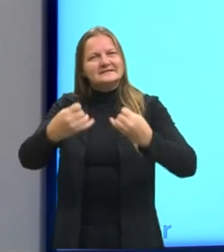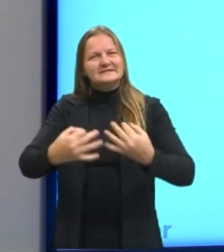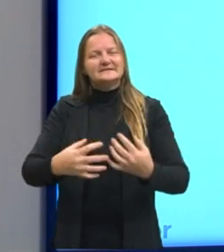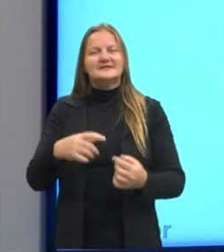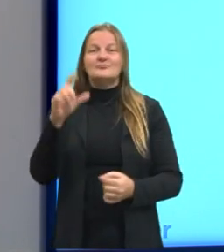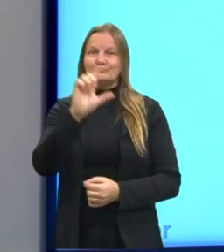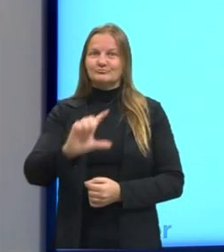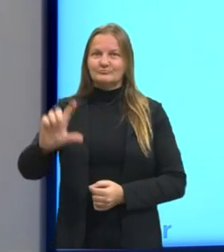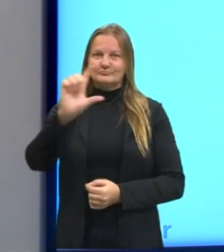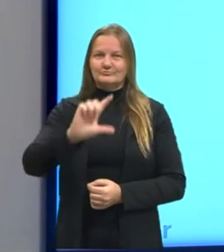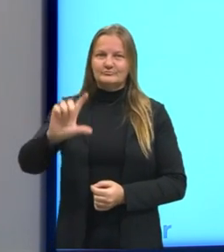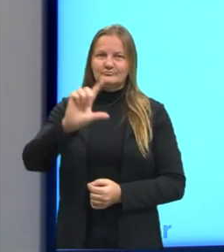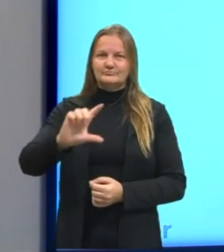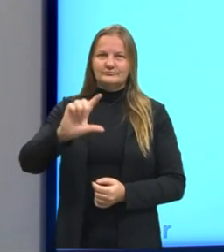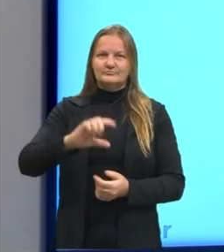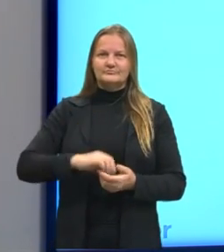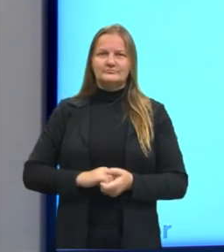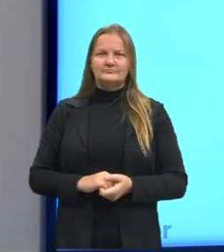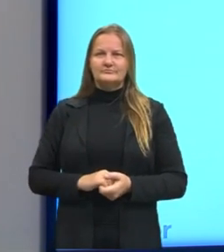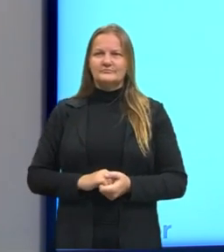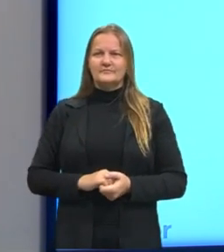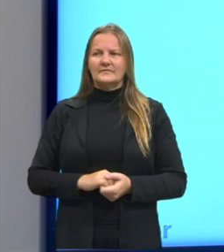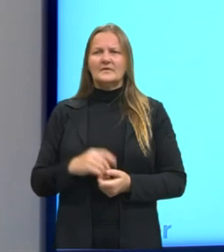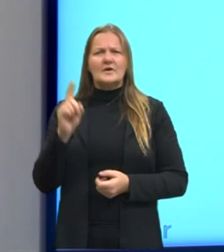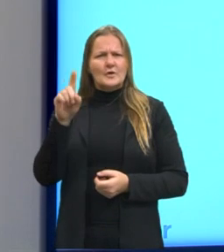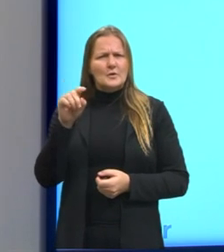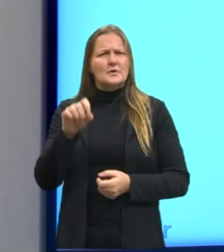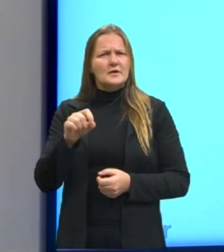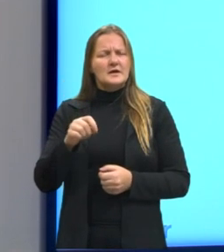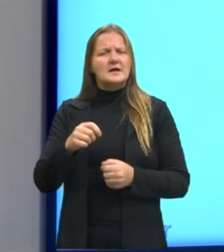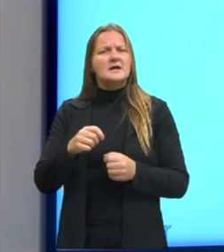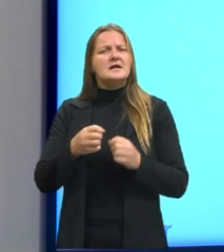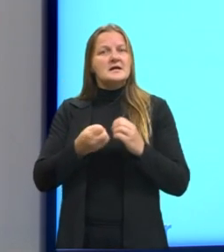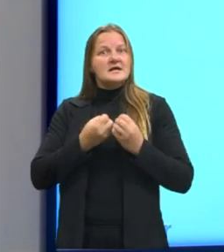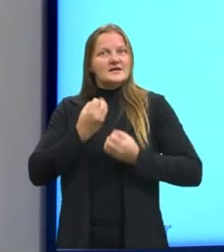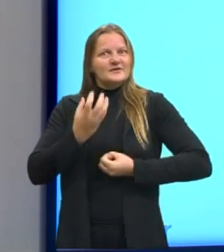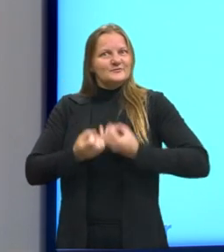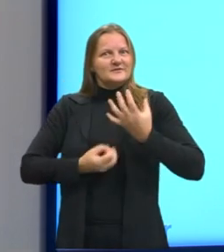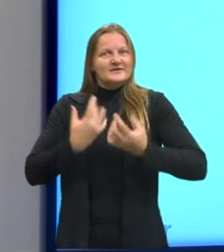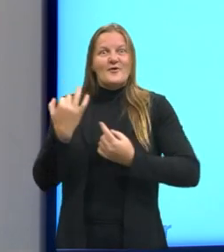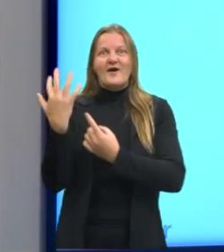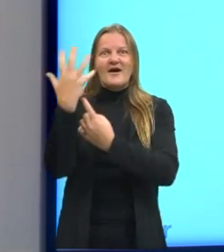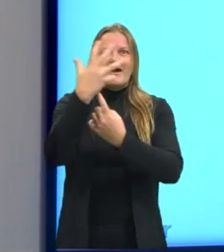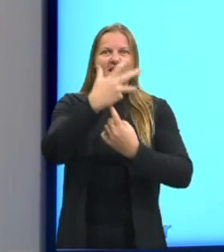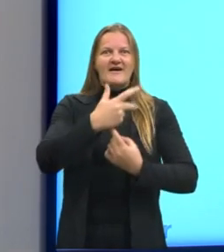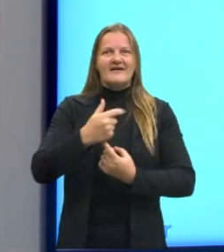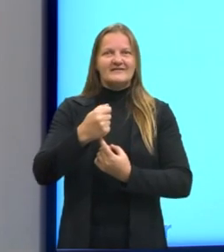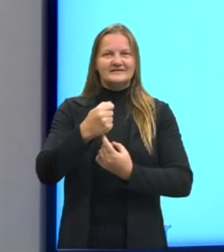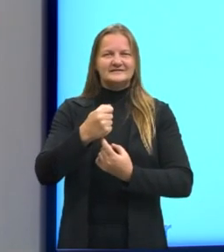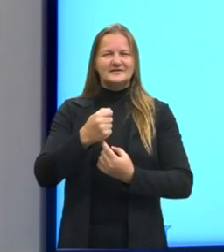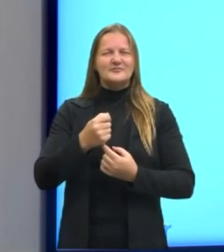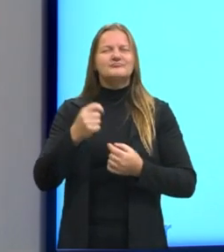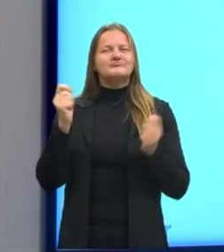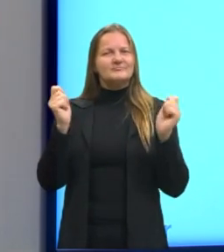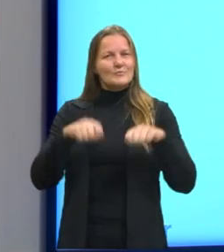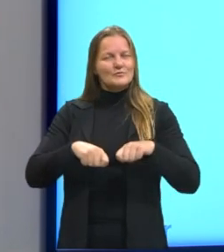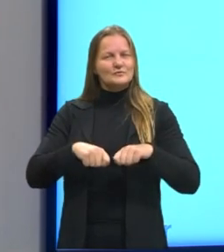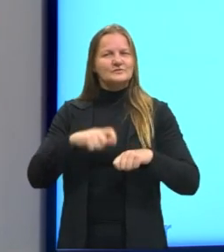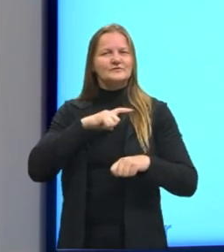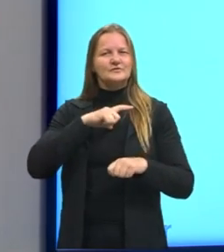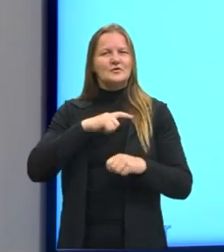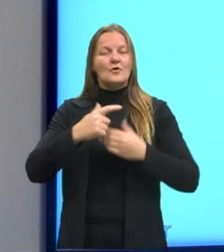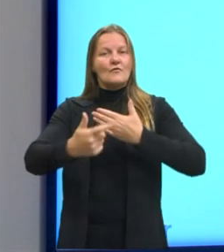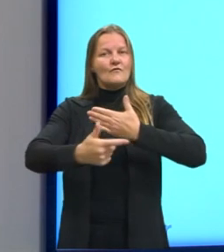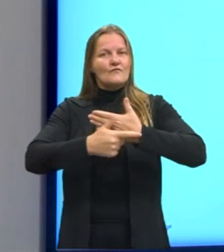literatura é uma expressão artística, sendo uma expressão artística, ela vai possuir uma